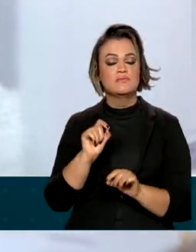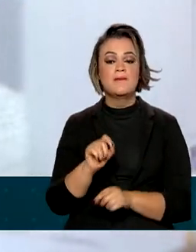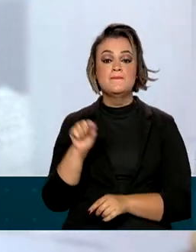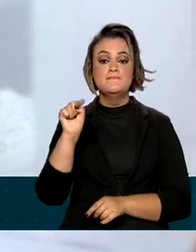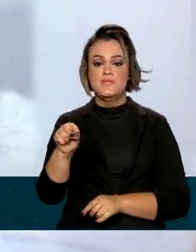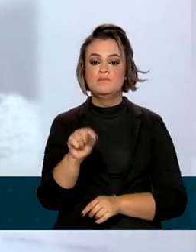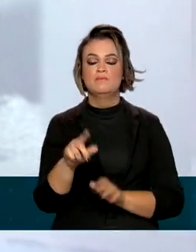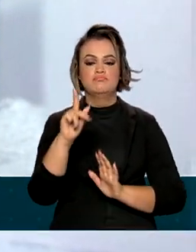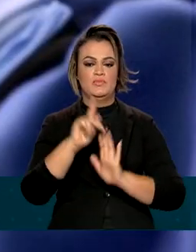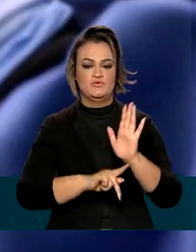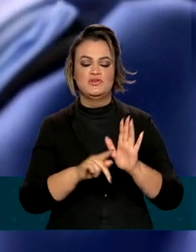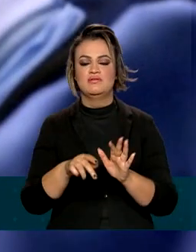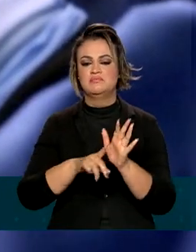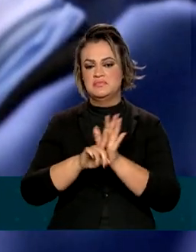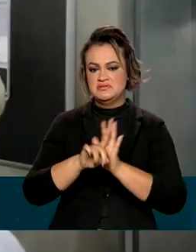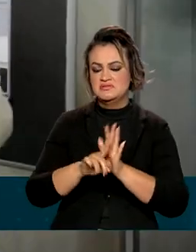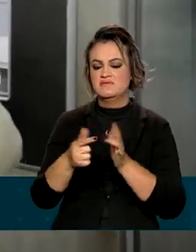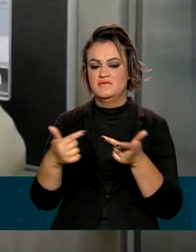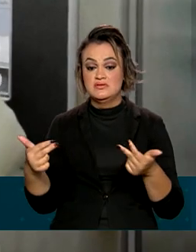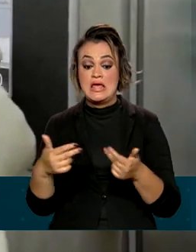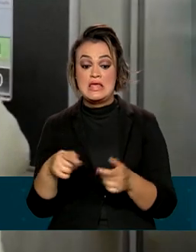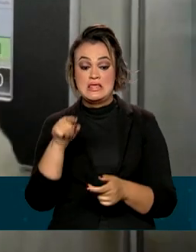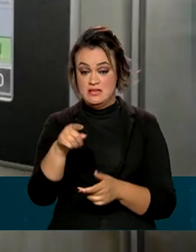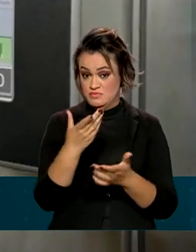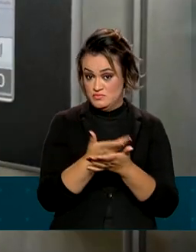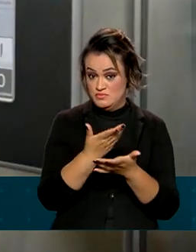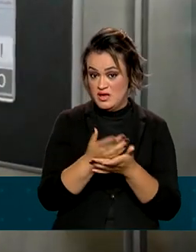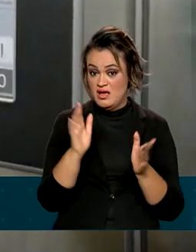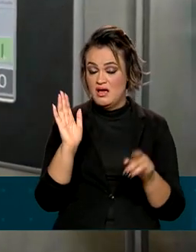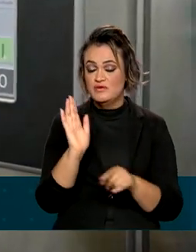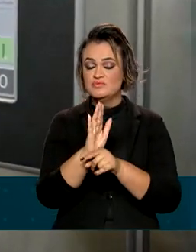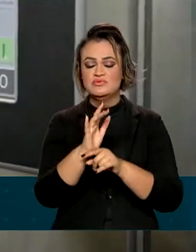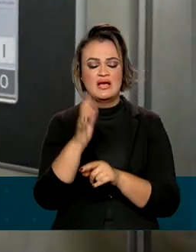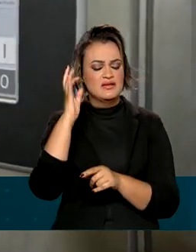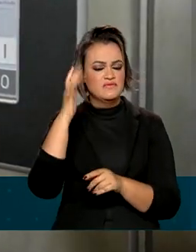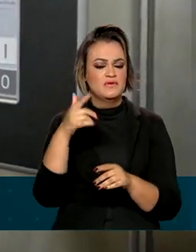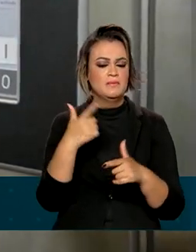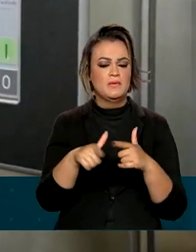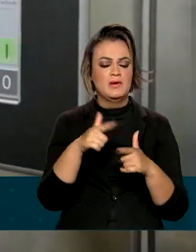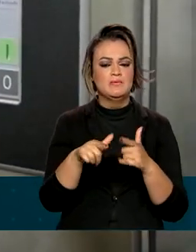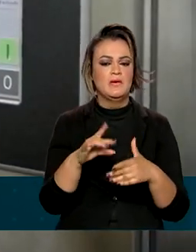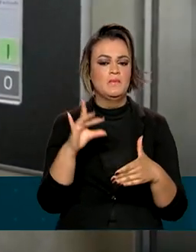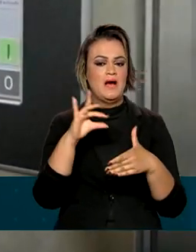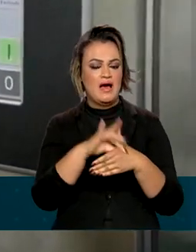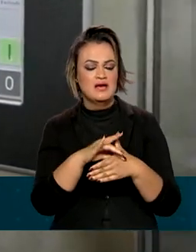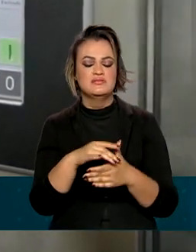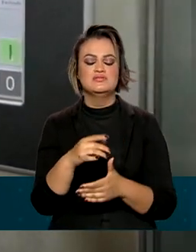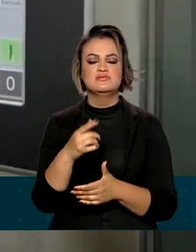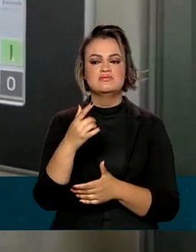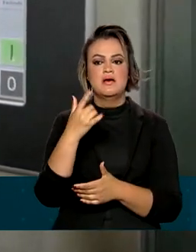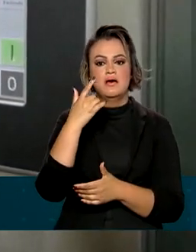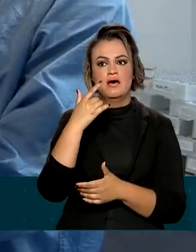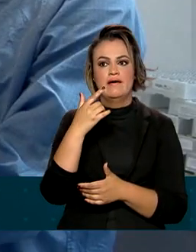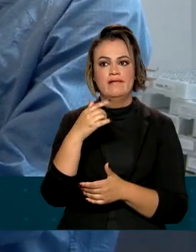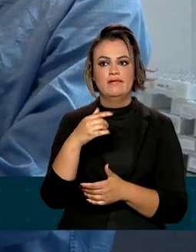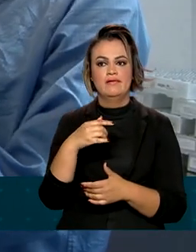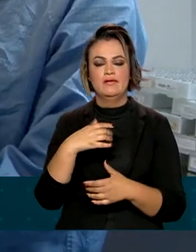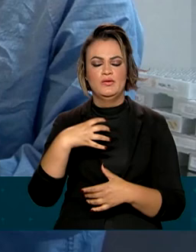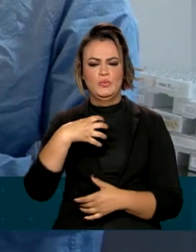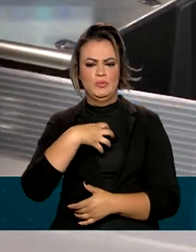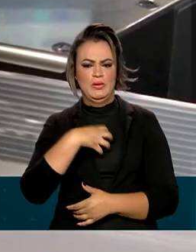projetos de pesquisas. Esses estudos ajudam a enfrentar doenças como AIDS, malária, tuberculose,